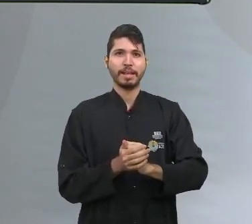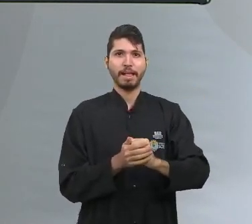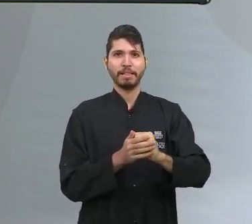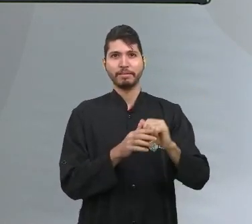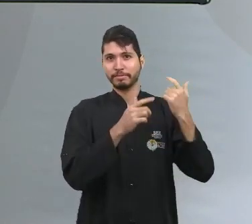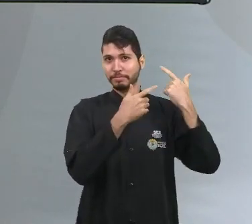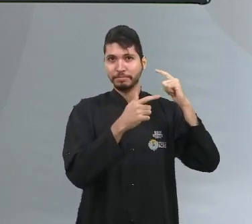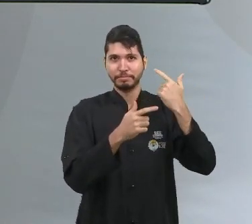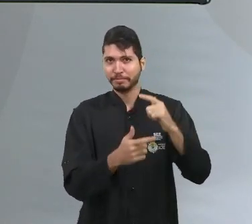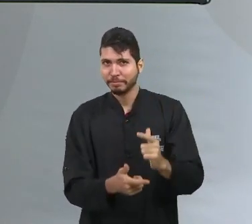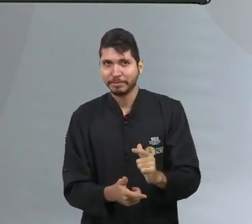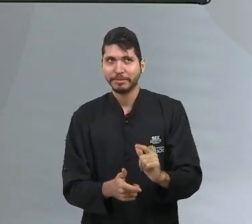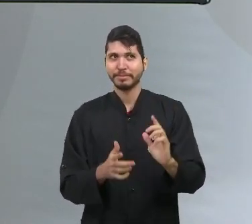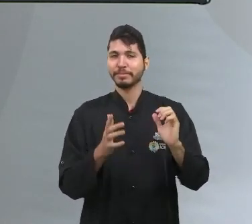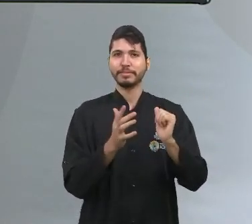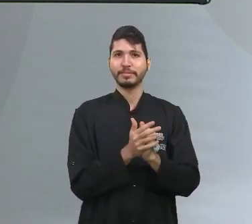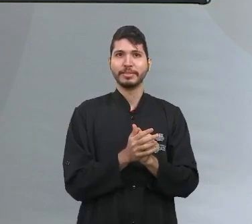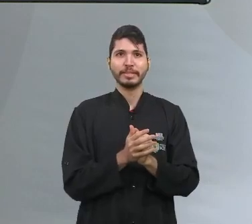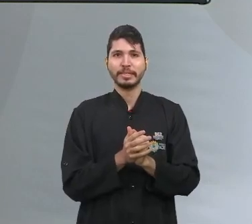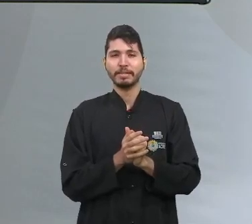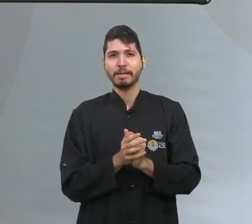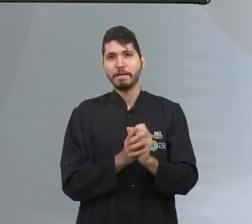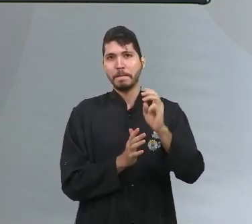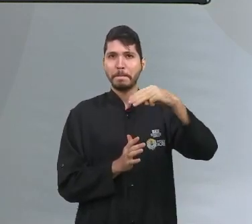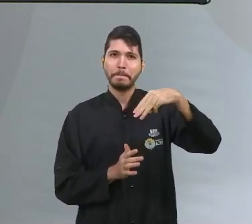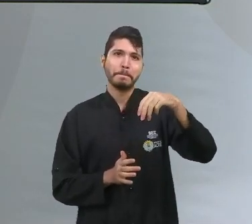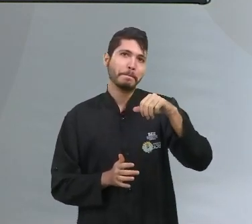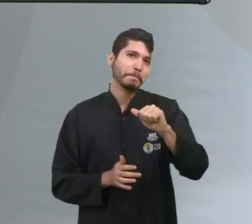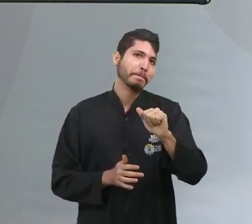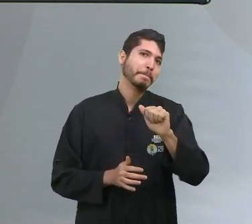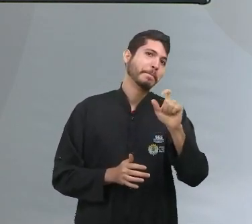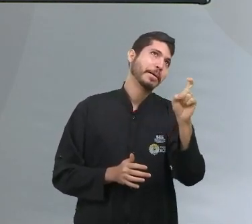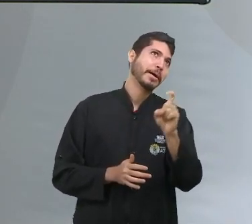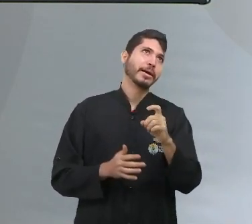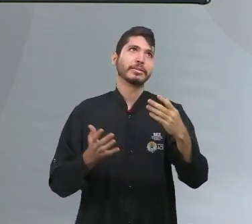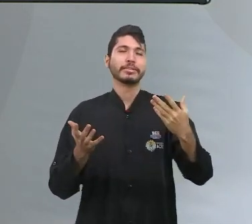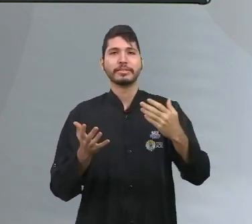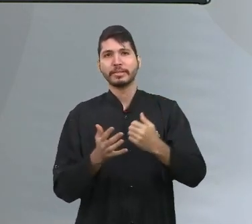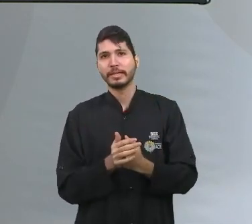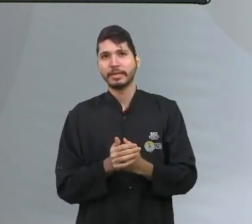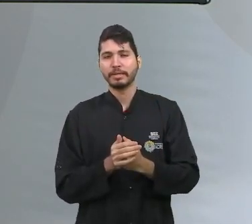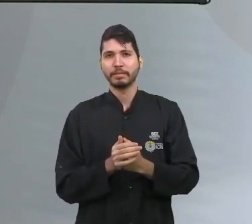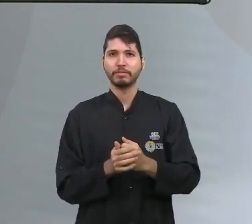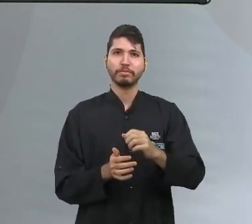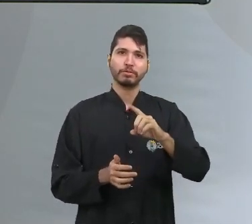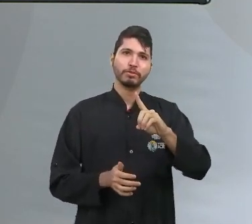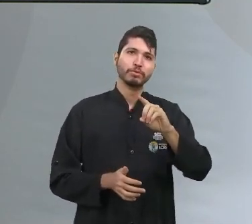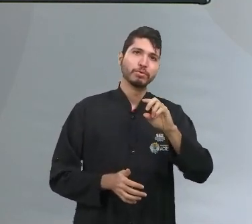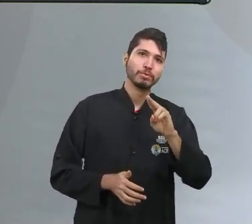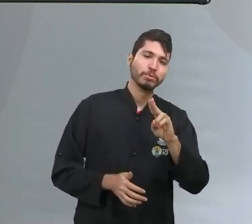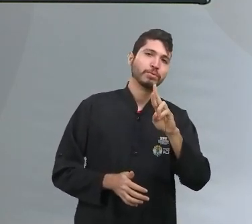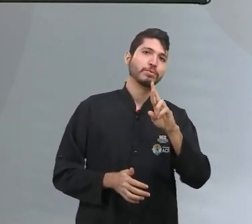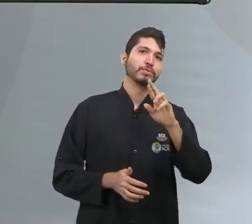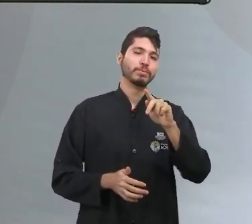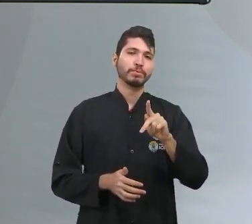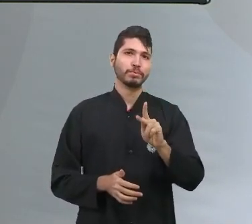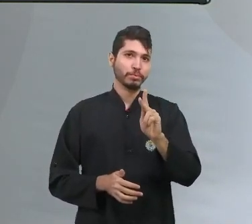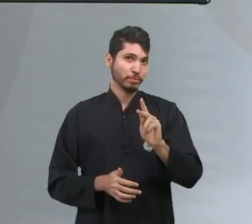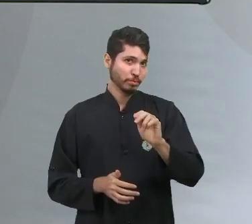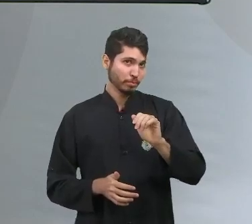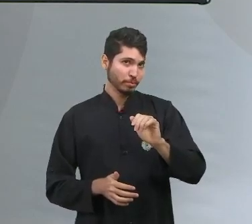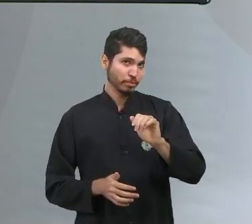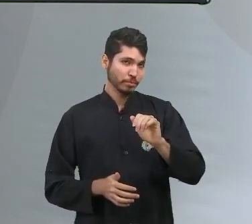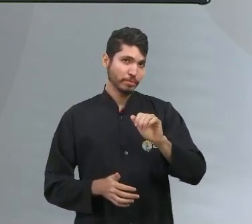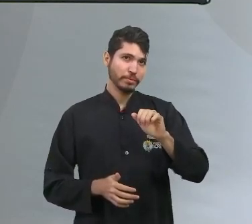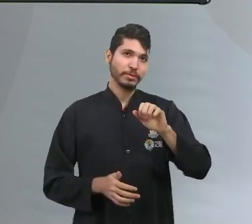Durkheim, Max Weber. Mas nós também temos uma produção intelectual também no